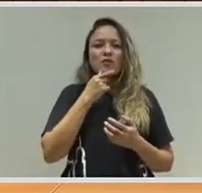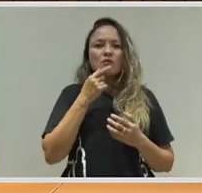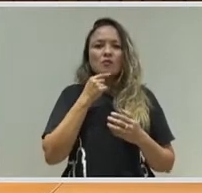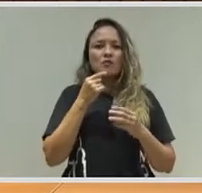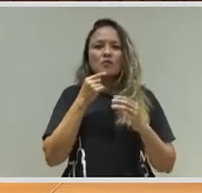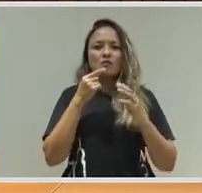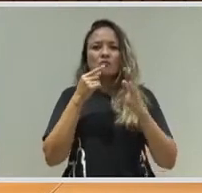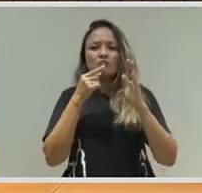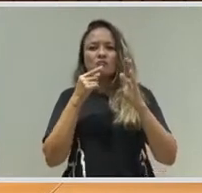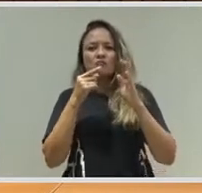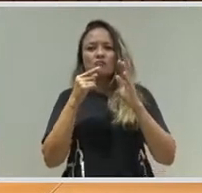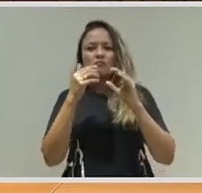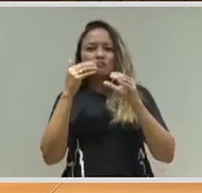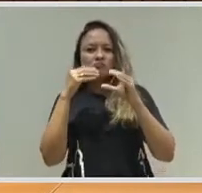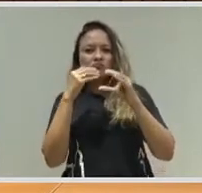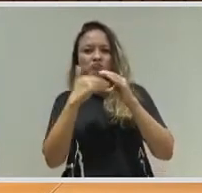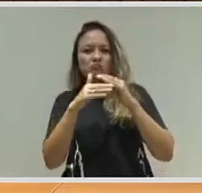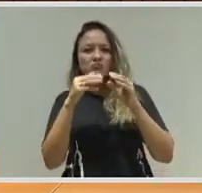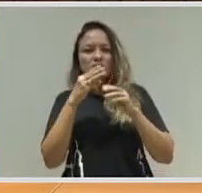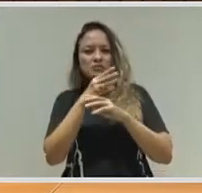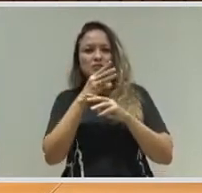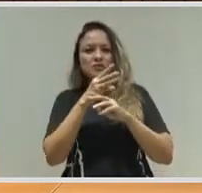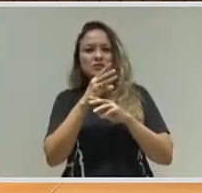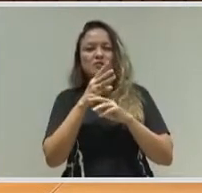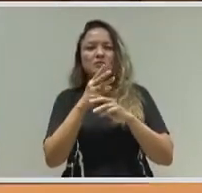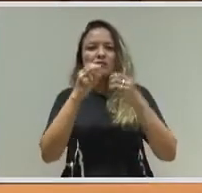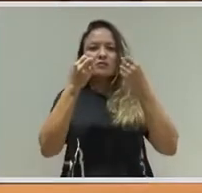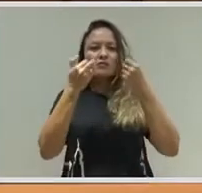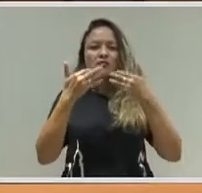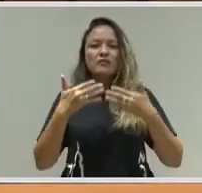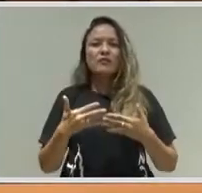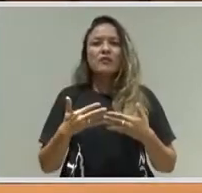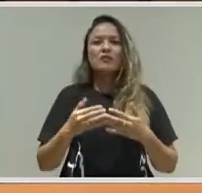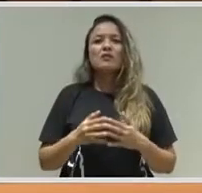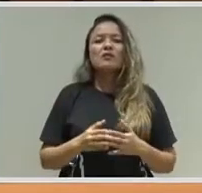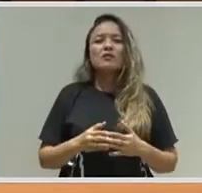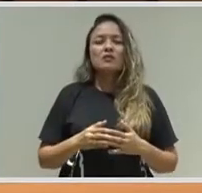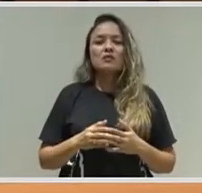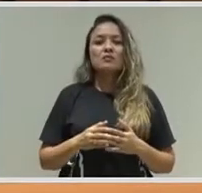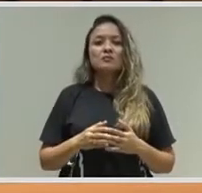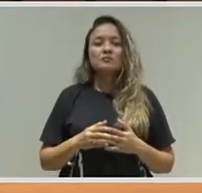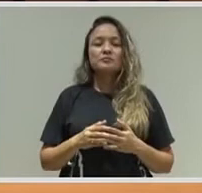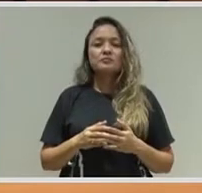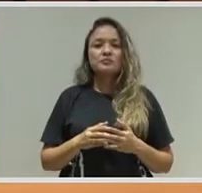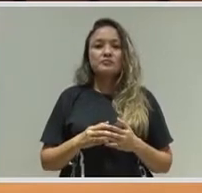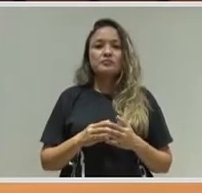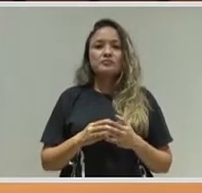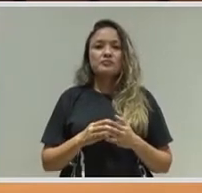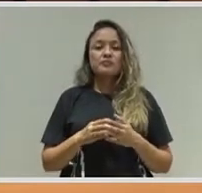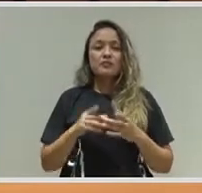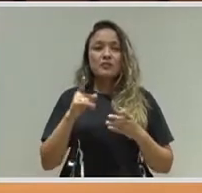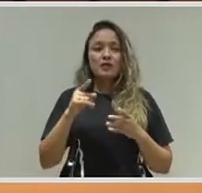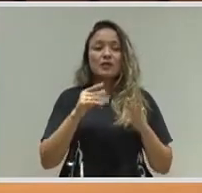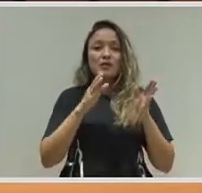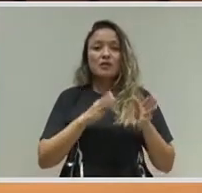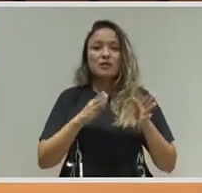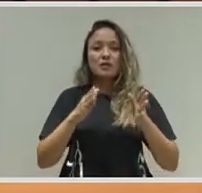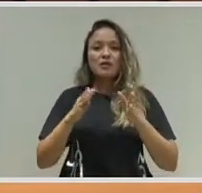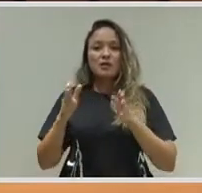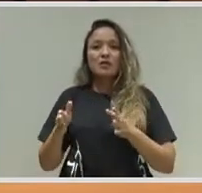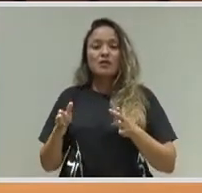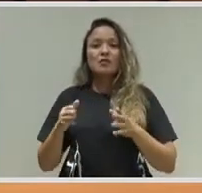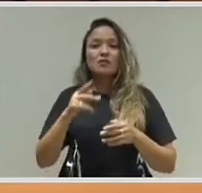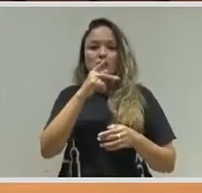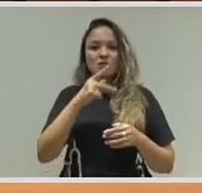Paulinho e a toda a diretoria das FOC, é muito importante, de fato tem feito parte da nossa rotina de trabalho na